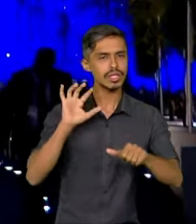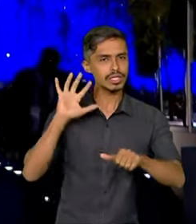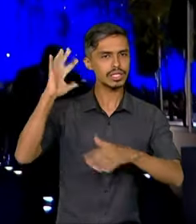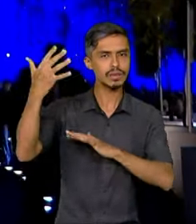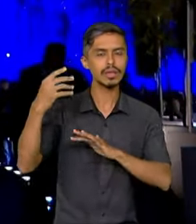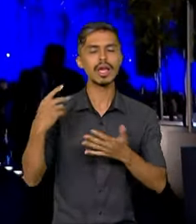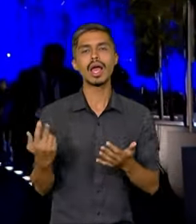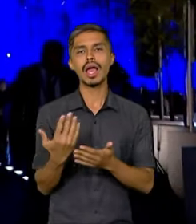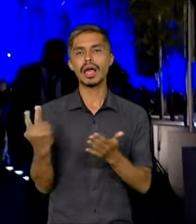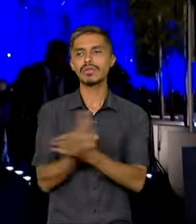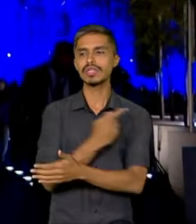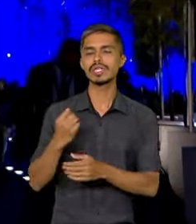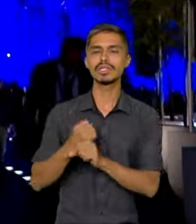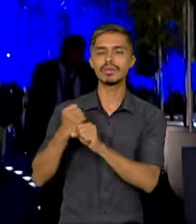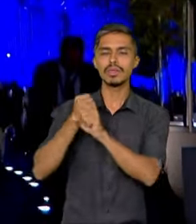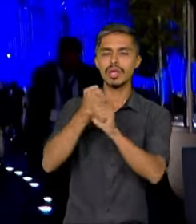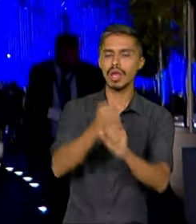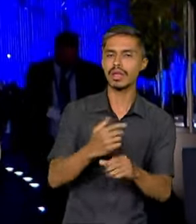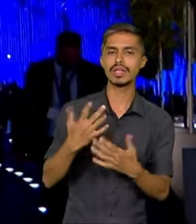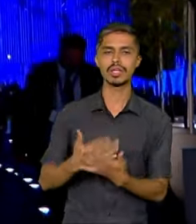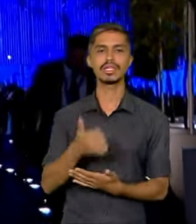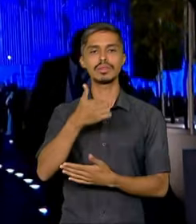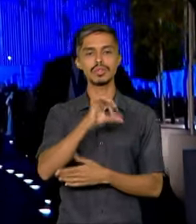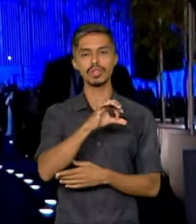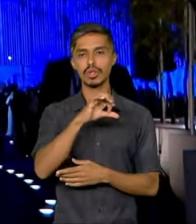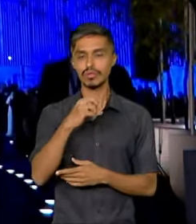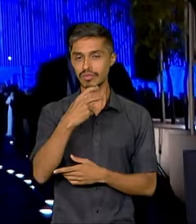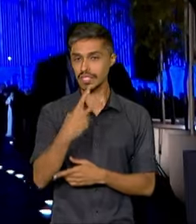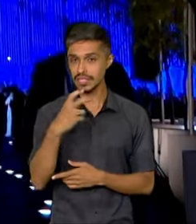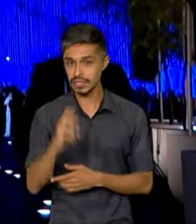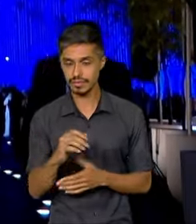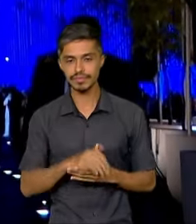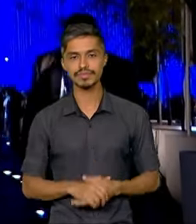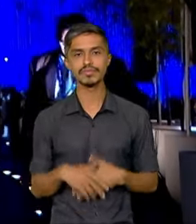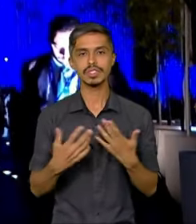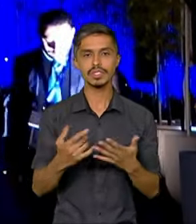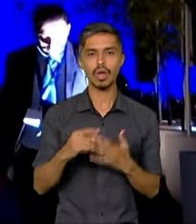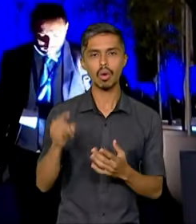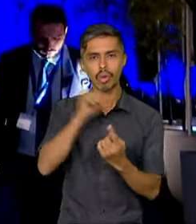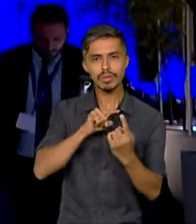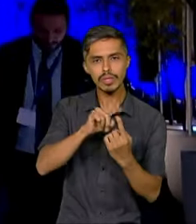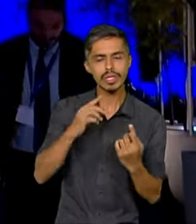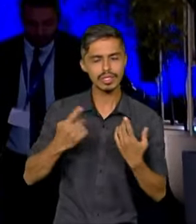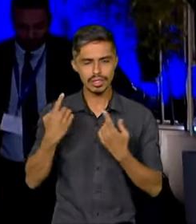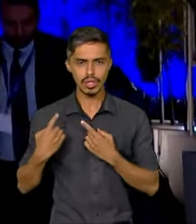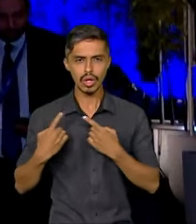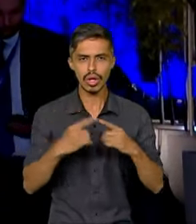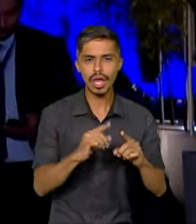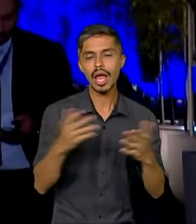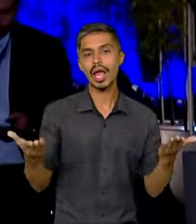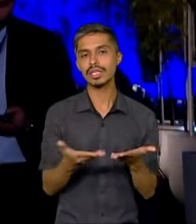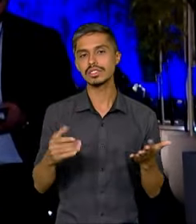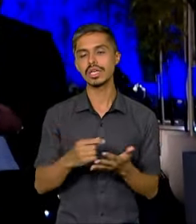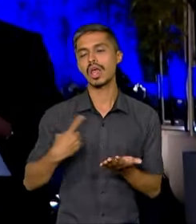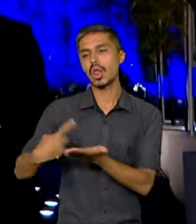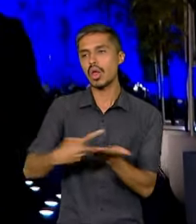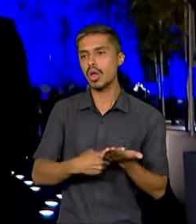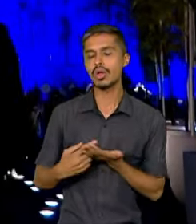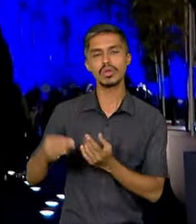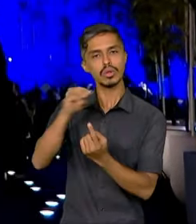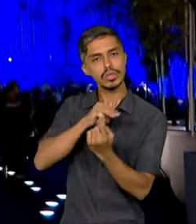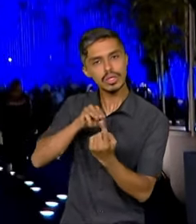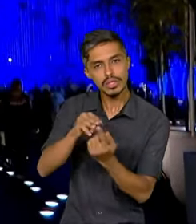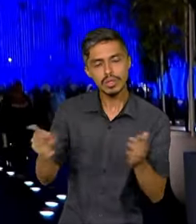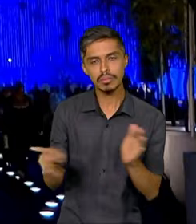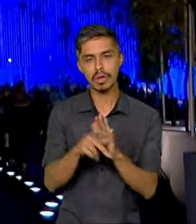anos desde 1995. Na COP28, aqui em Dubai, o desafio é colocar em prática acordos e metas